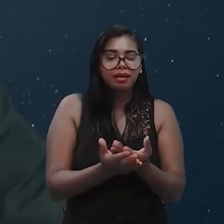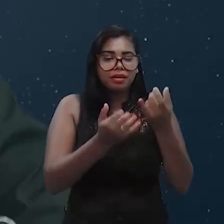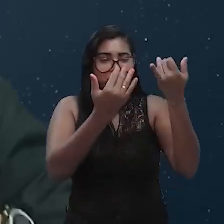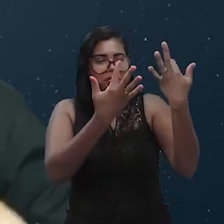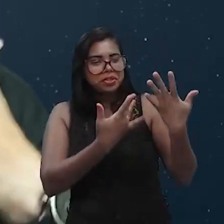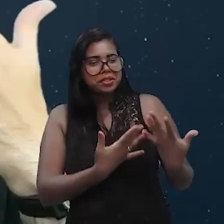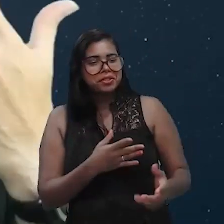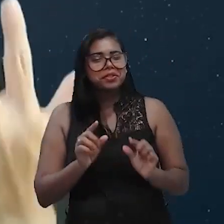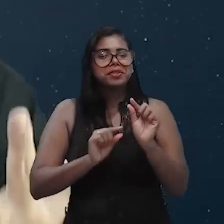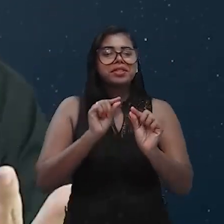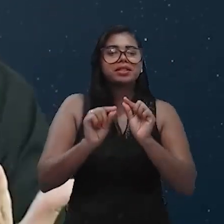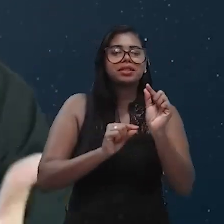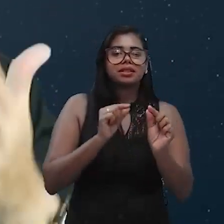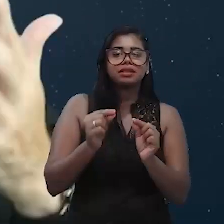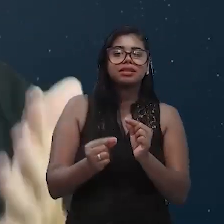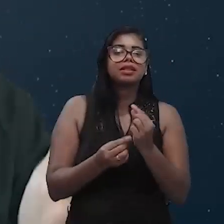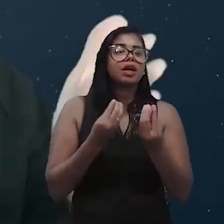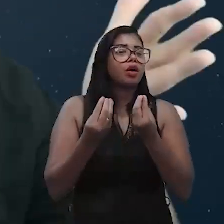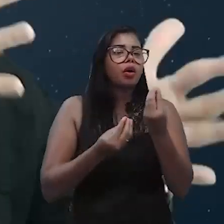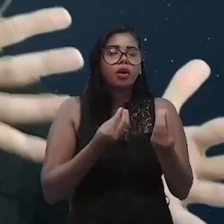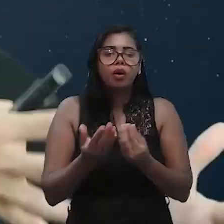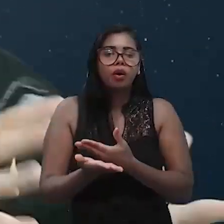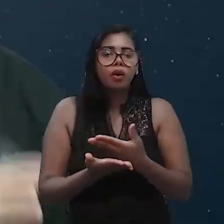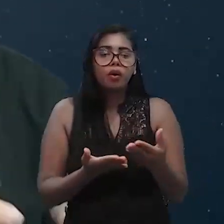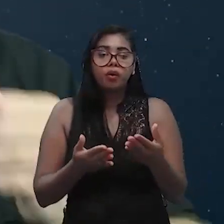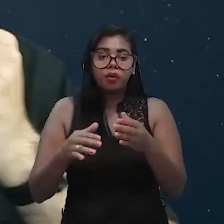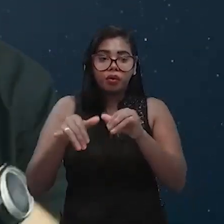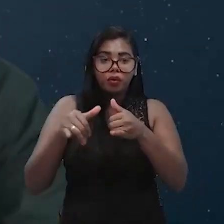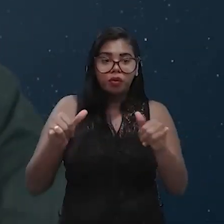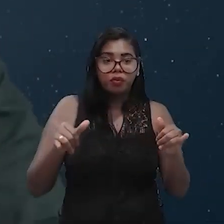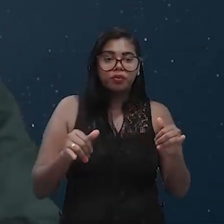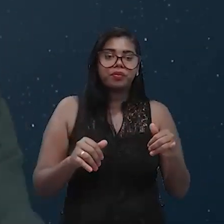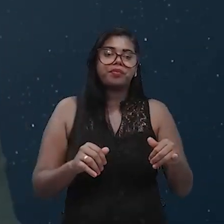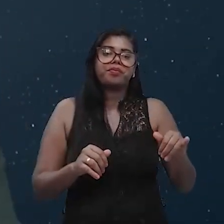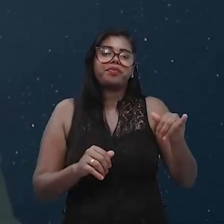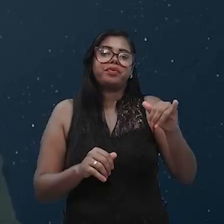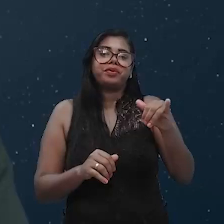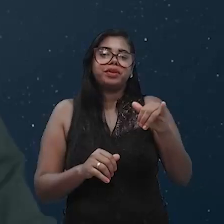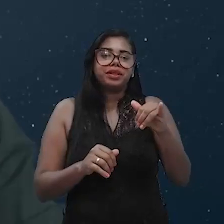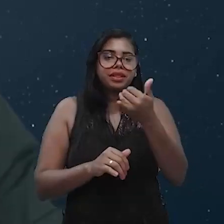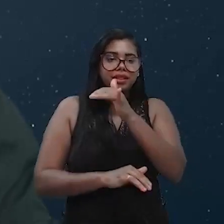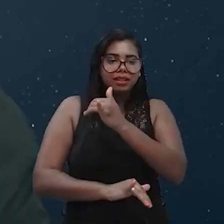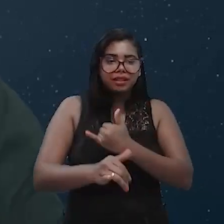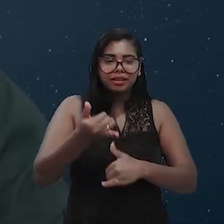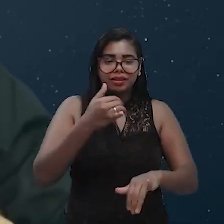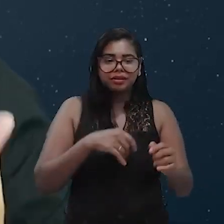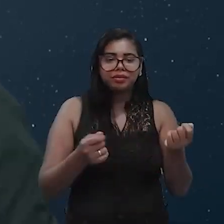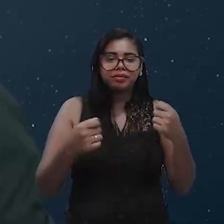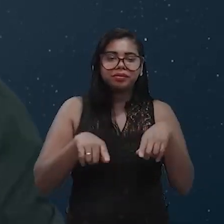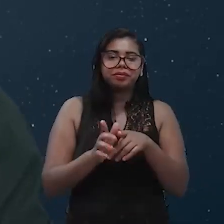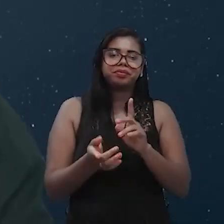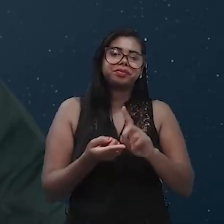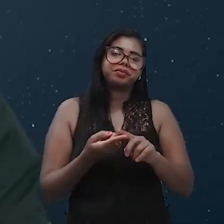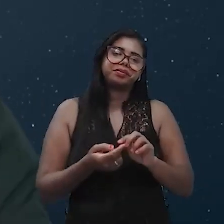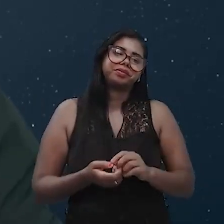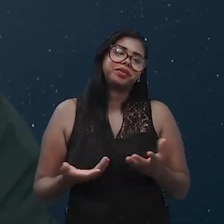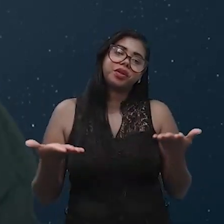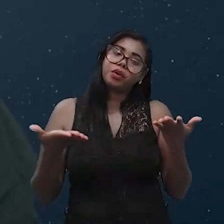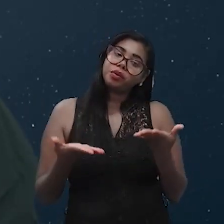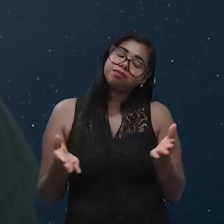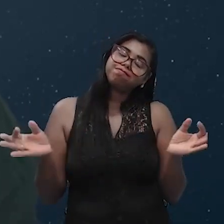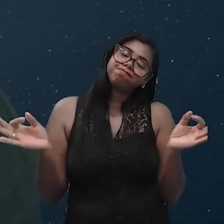sobre como essa corrente elétrica gera energia e gera uma potência. Então, por hoje, nós